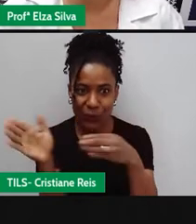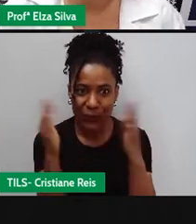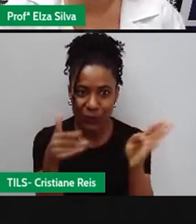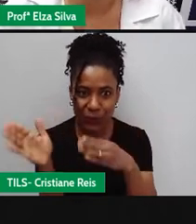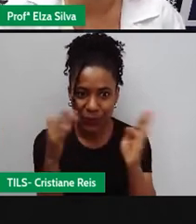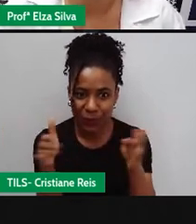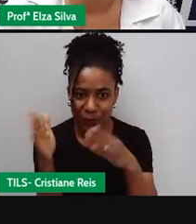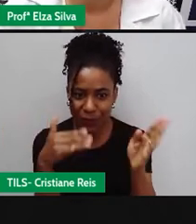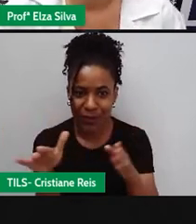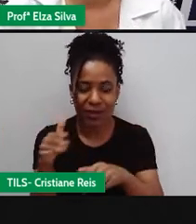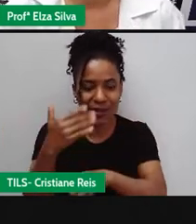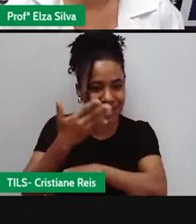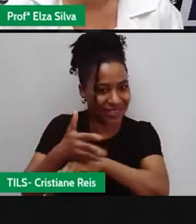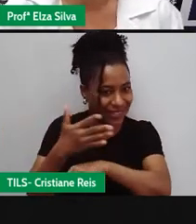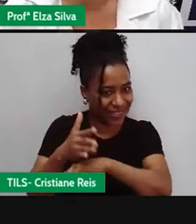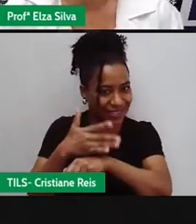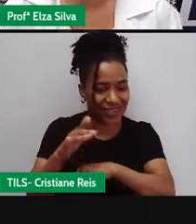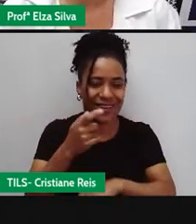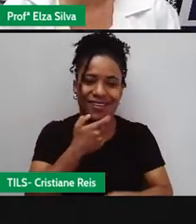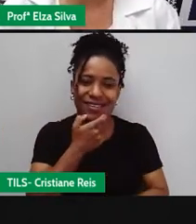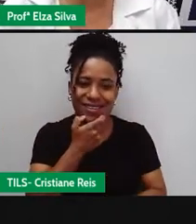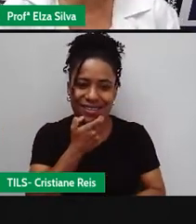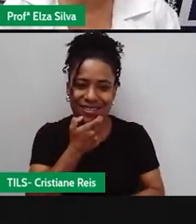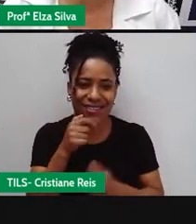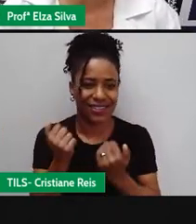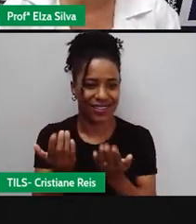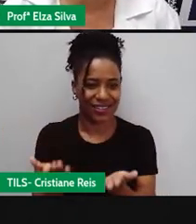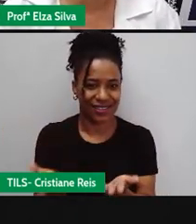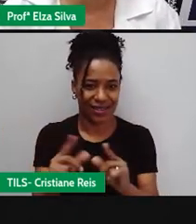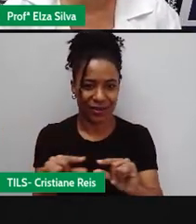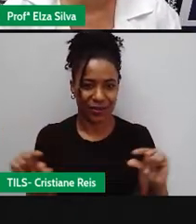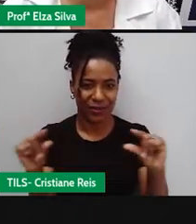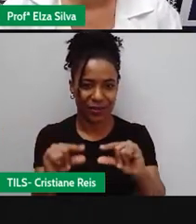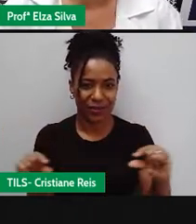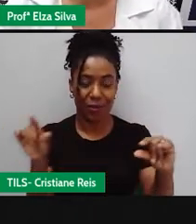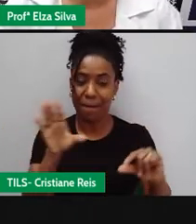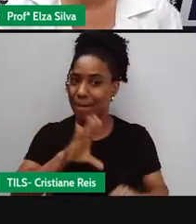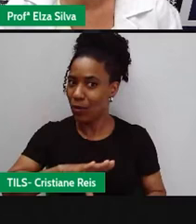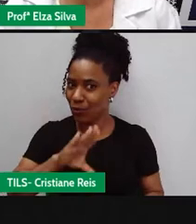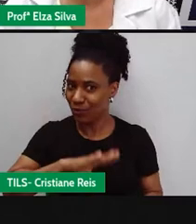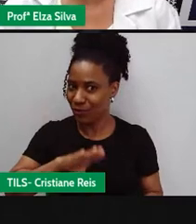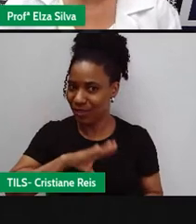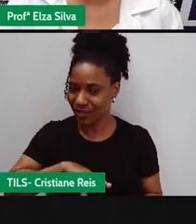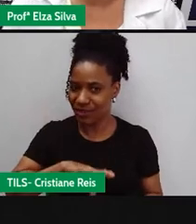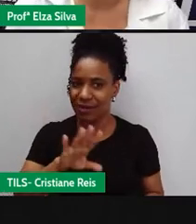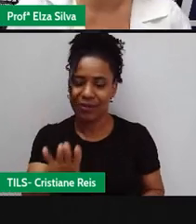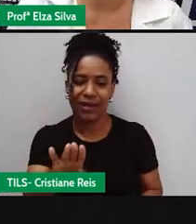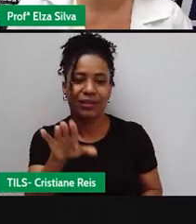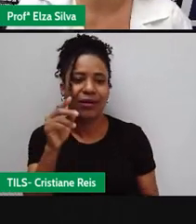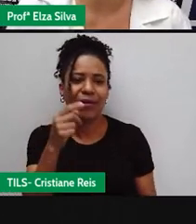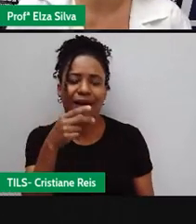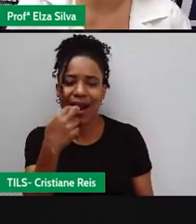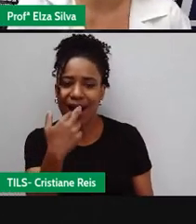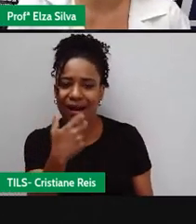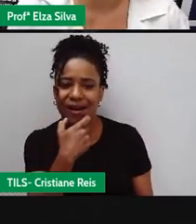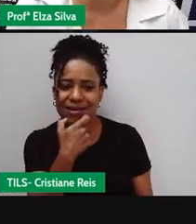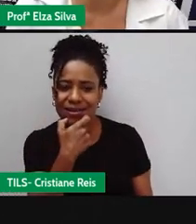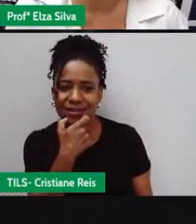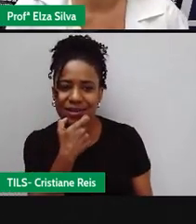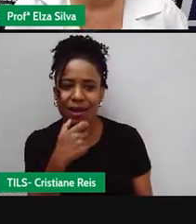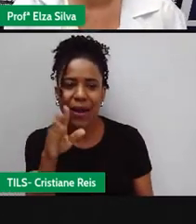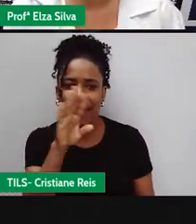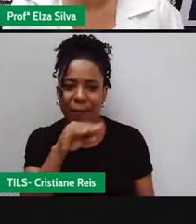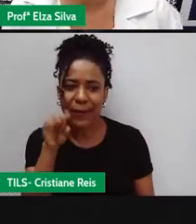para praticar o inglês. Esse vídeo, ele tem legendas em português. Mas eu recomendo que primeiro você assista o